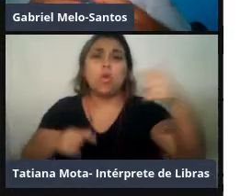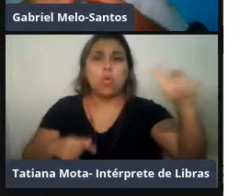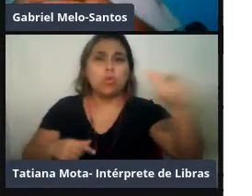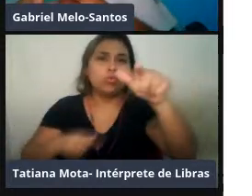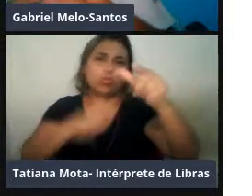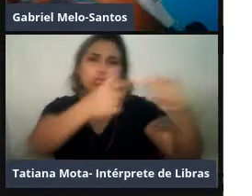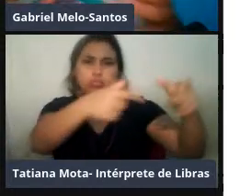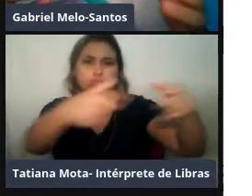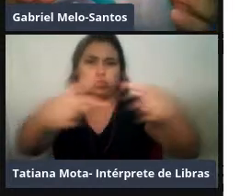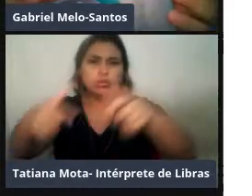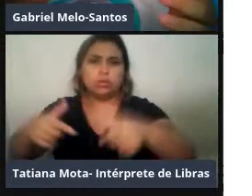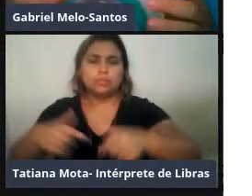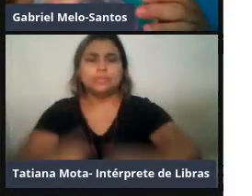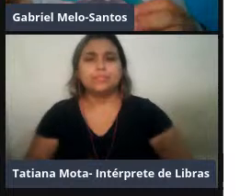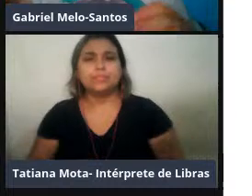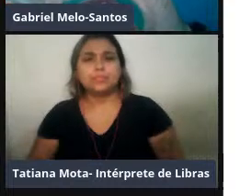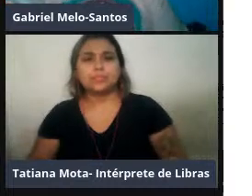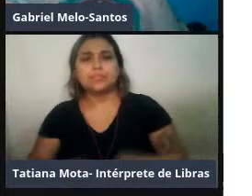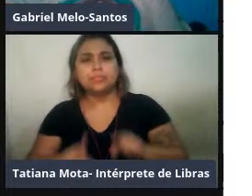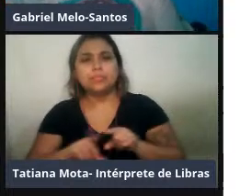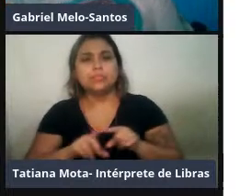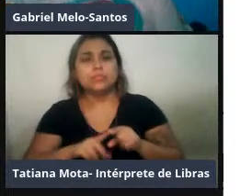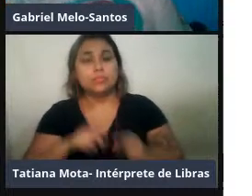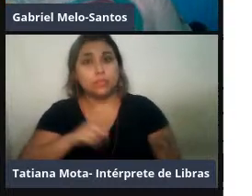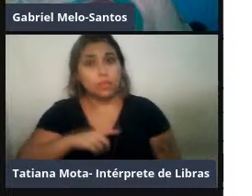Santa Catarina, tem uma disparidade muito grande